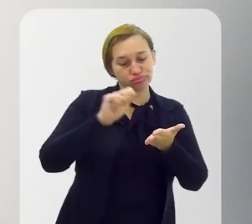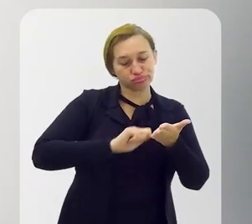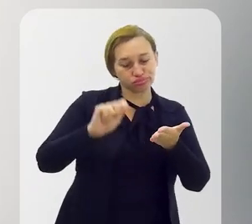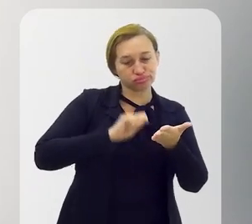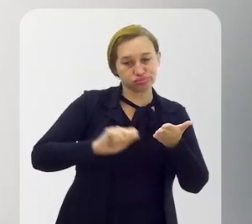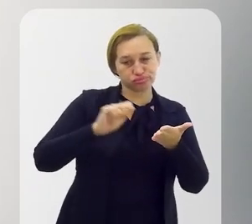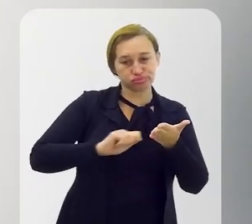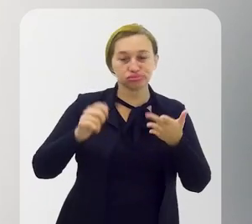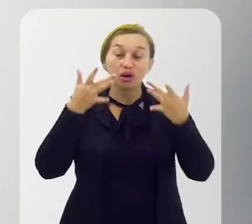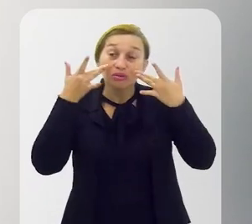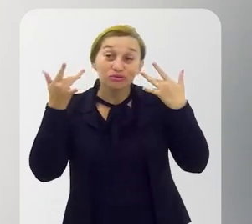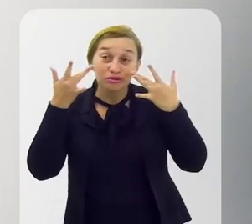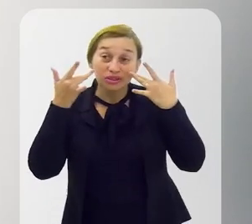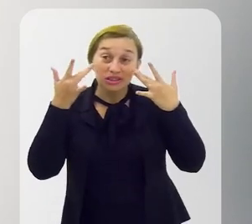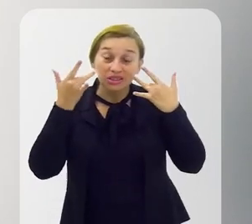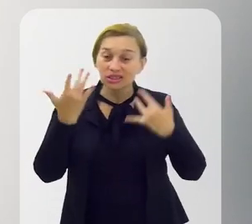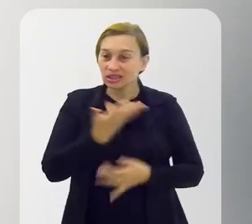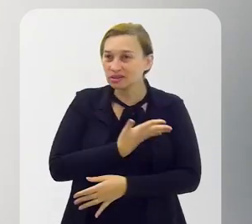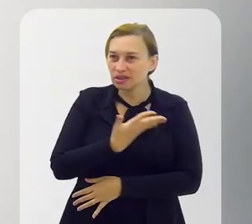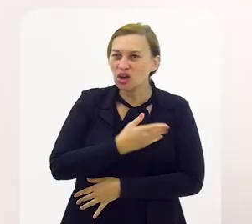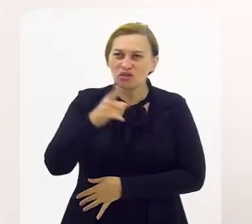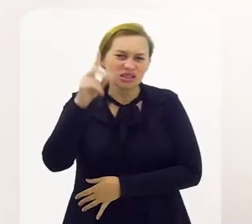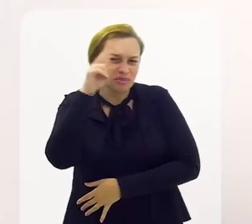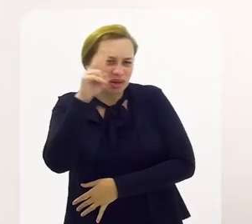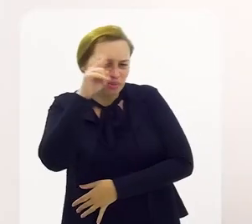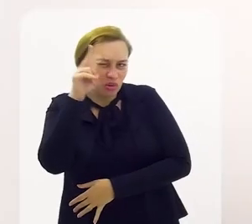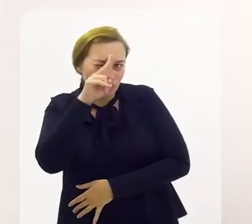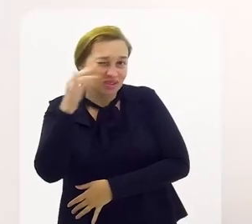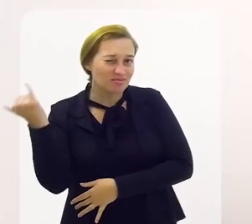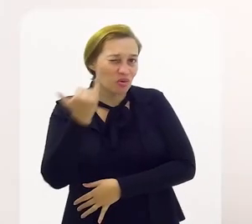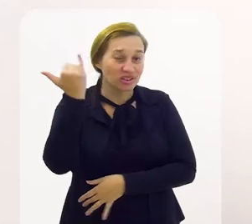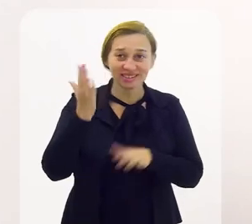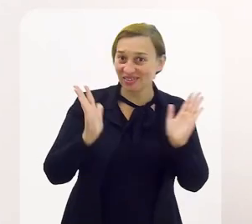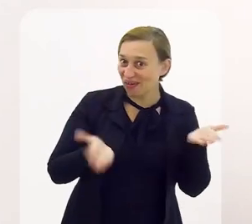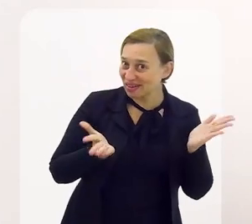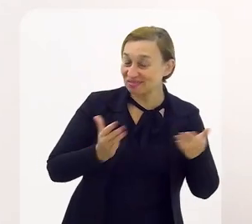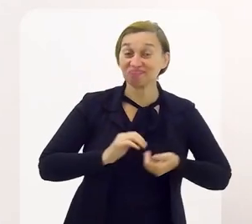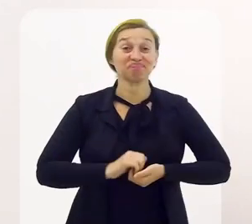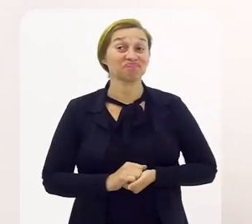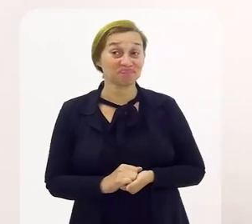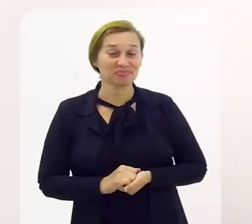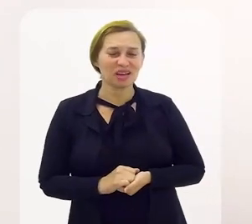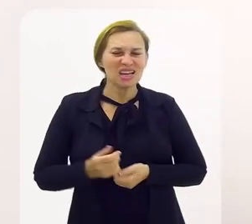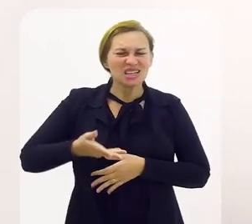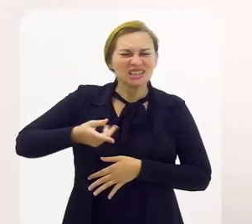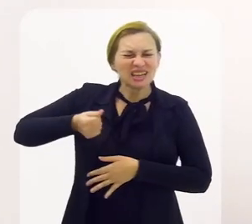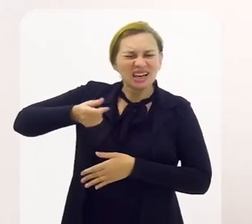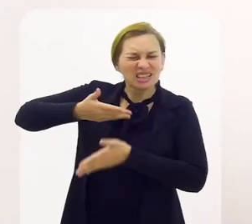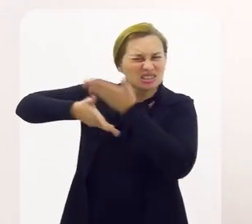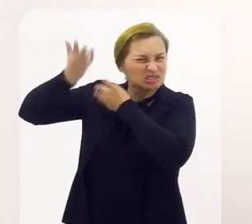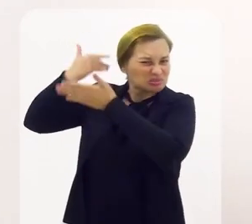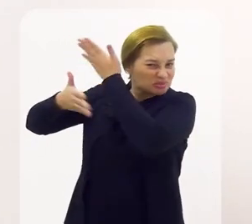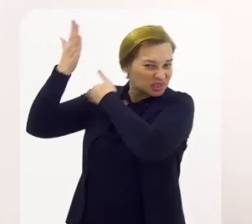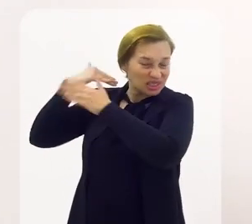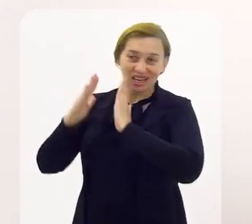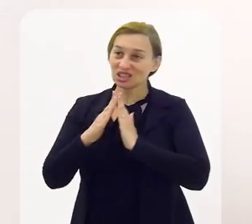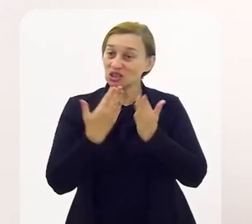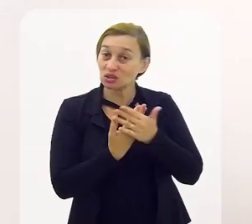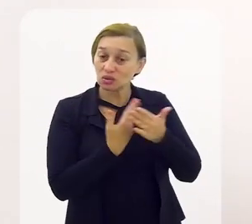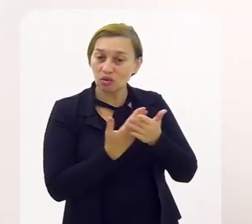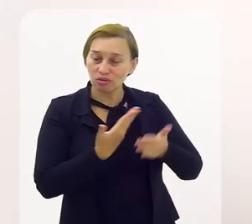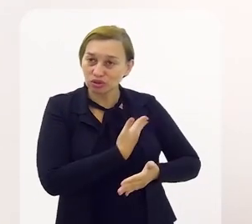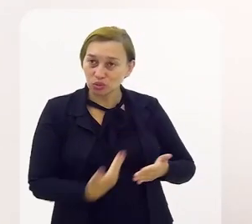as minhas peças Com os colegas Você me recordou uma coisa muito importante agora Sim Antigamente as escolas